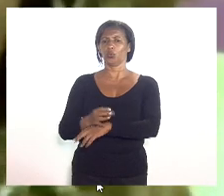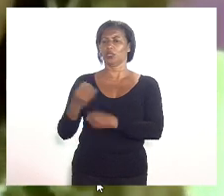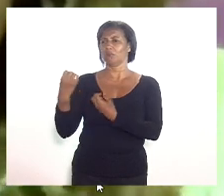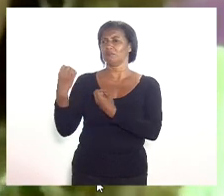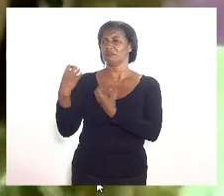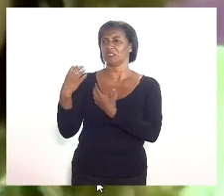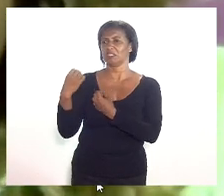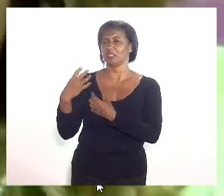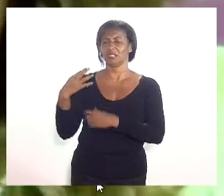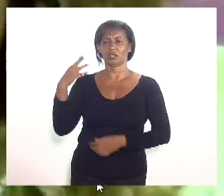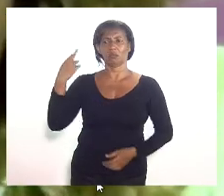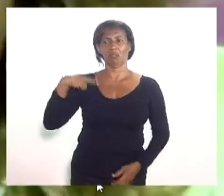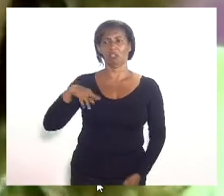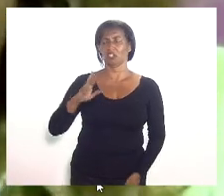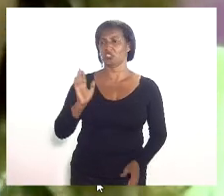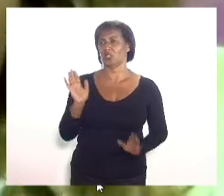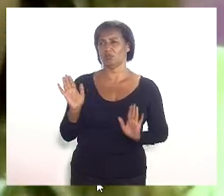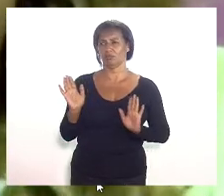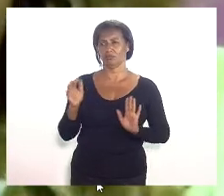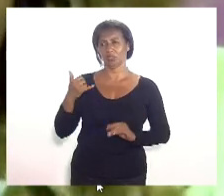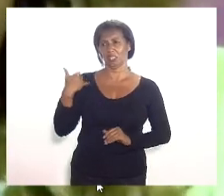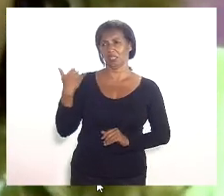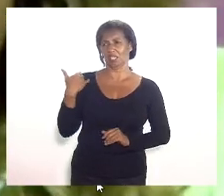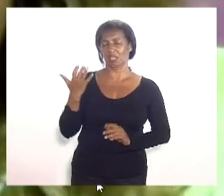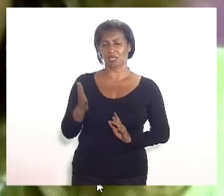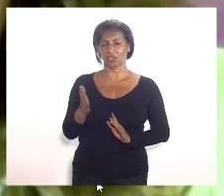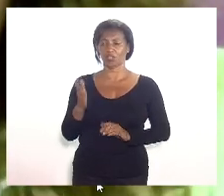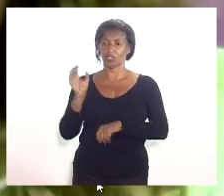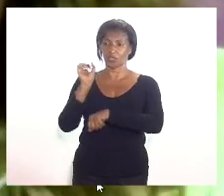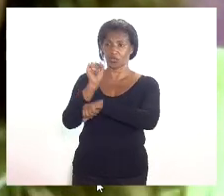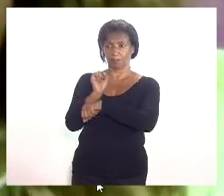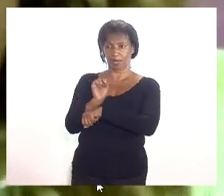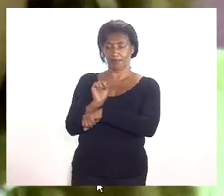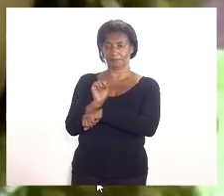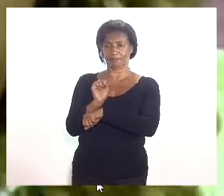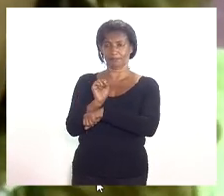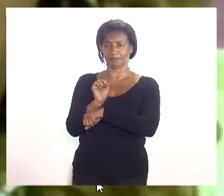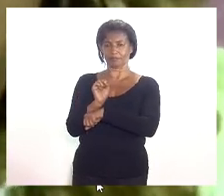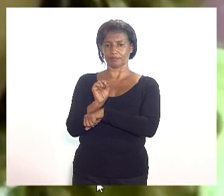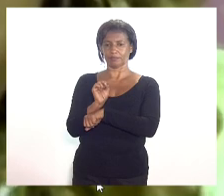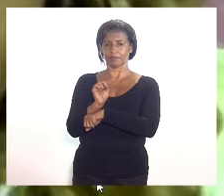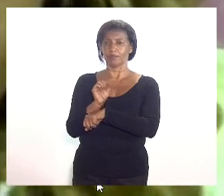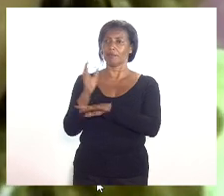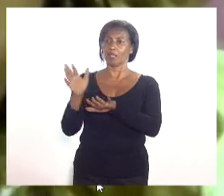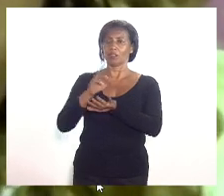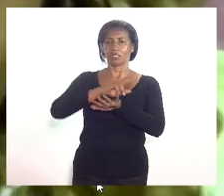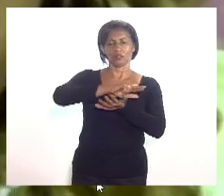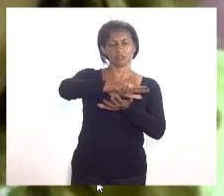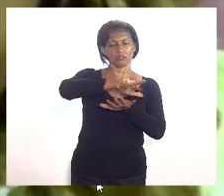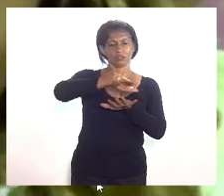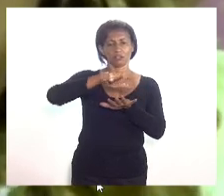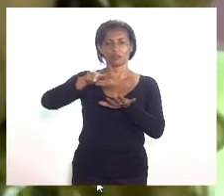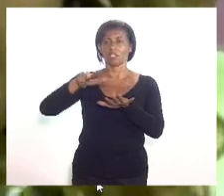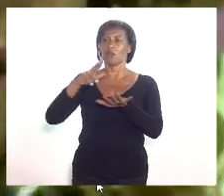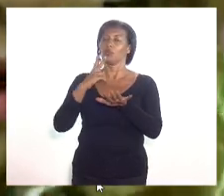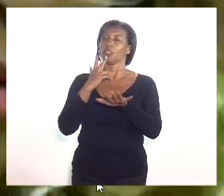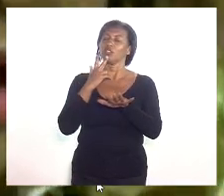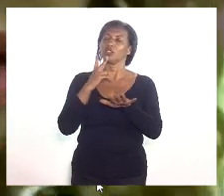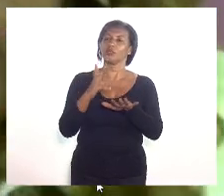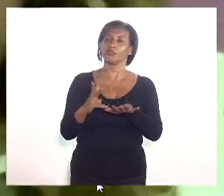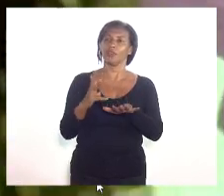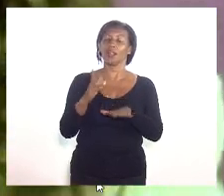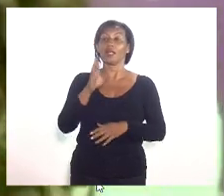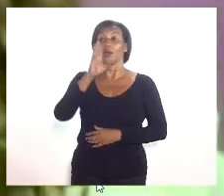e religião. Então, a gente para aqui porque a divergência é em relação à questão da